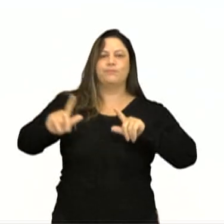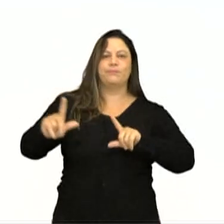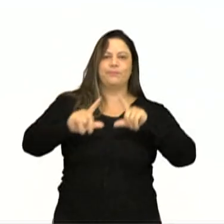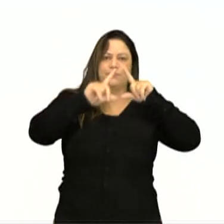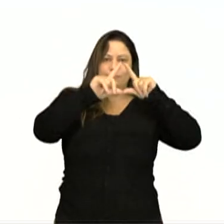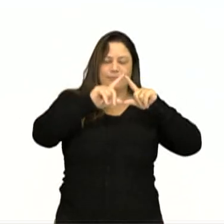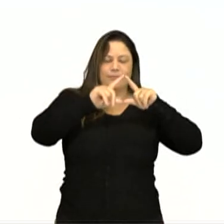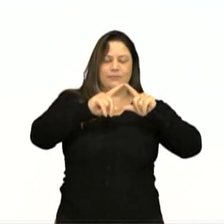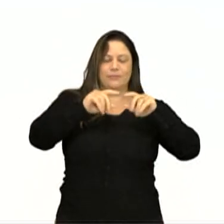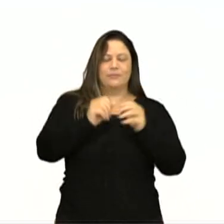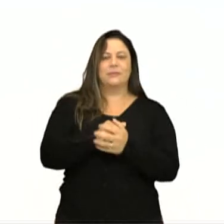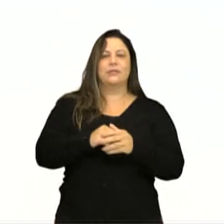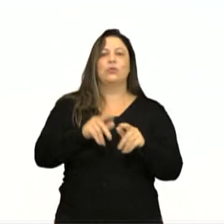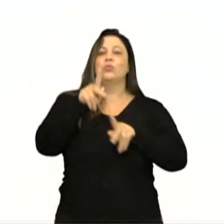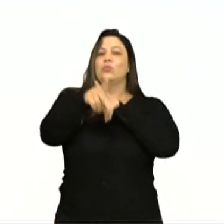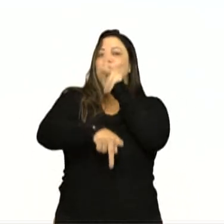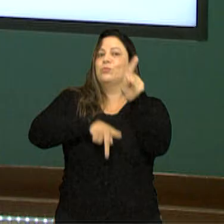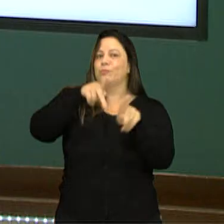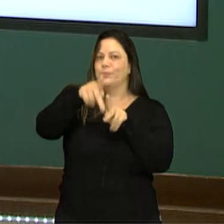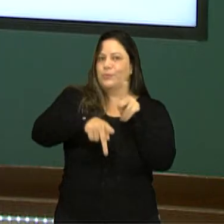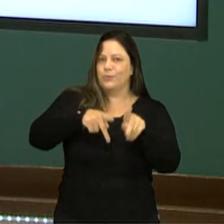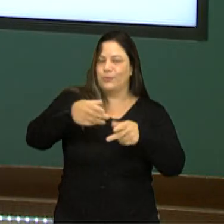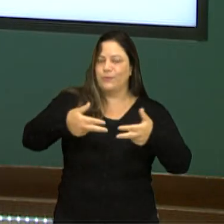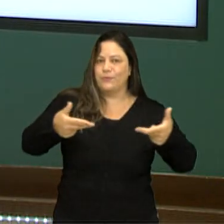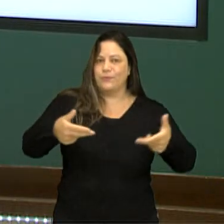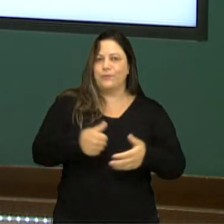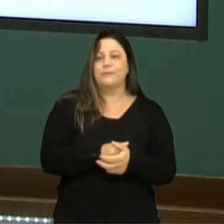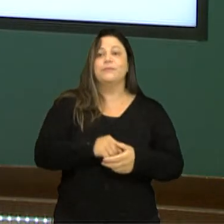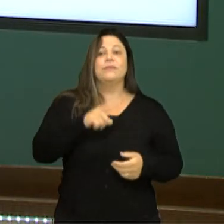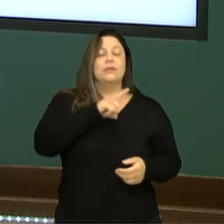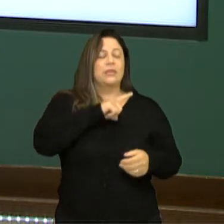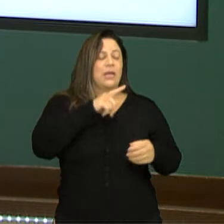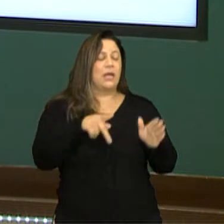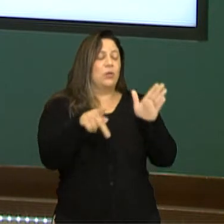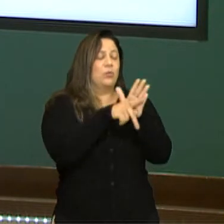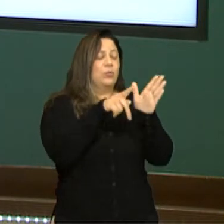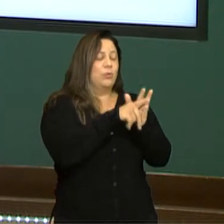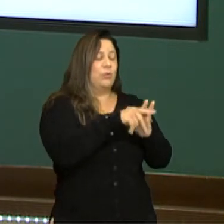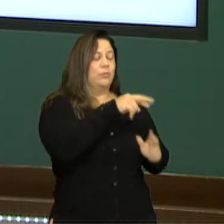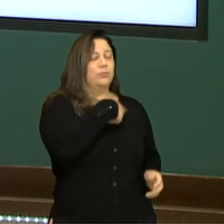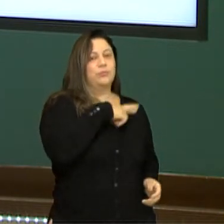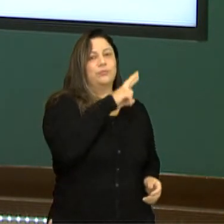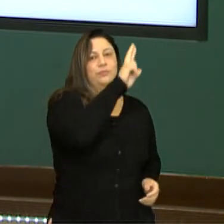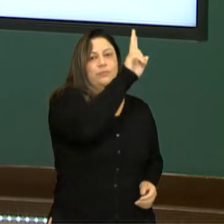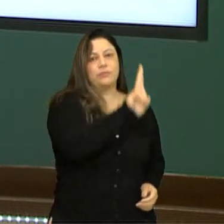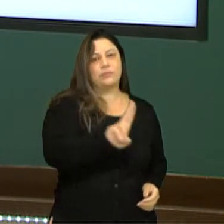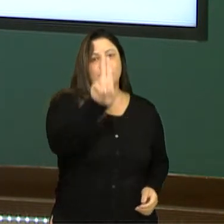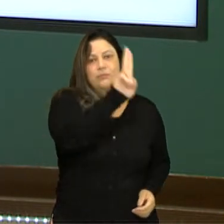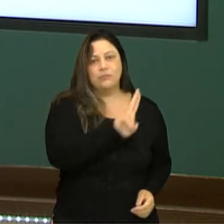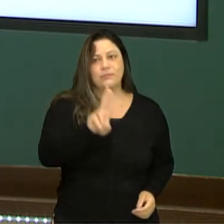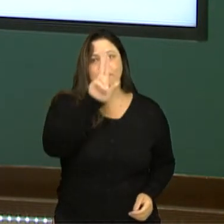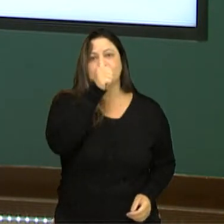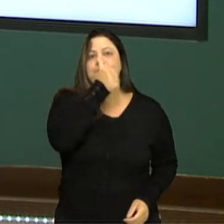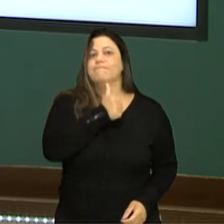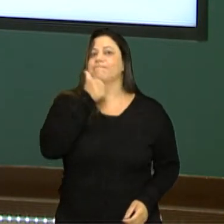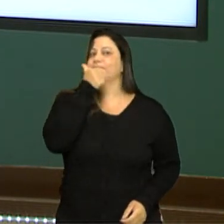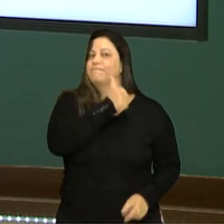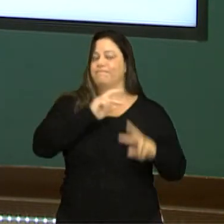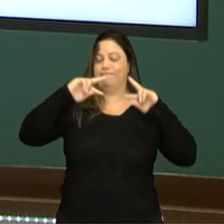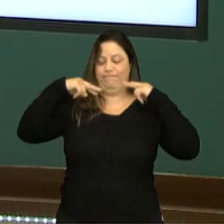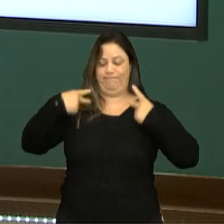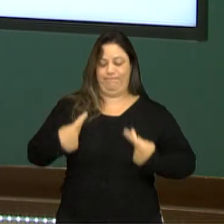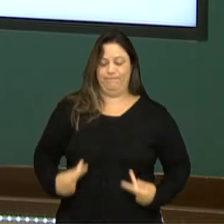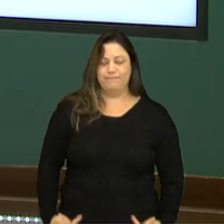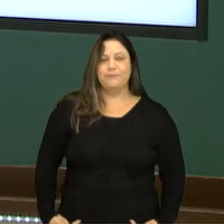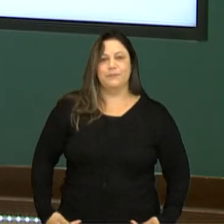da civilização azteca. E as pirâmides eram templos religiosos e utilizados também para o sacrifício humano, geralmente